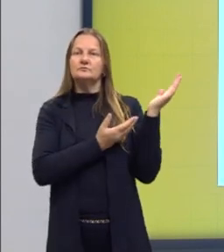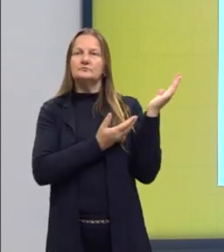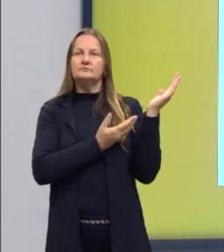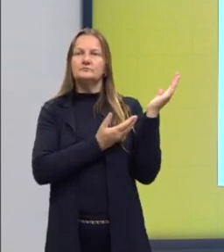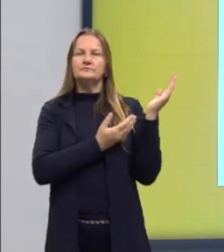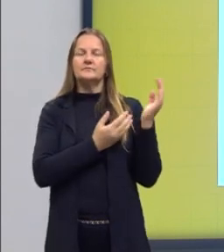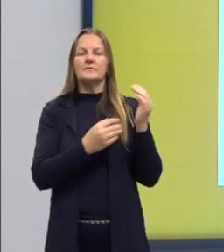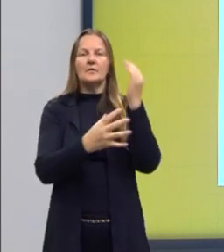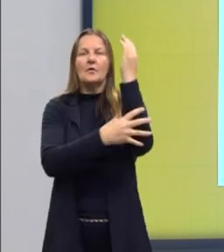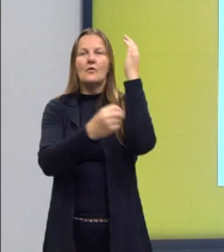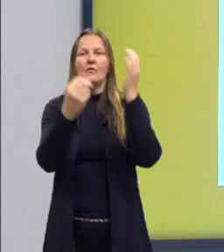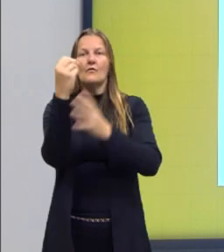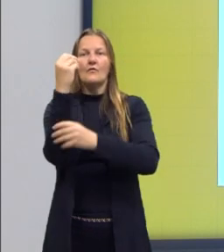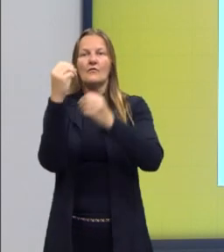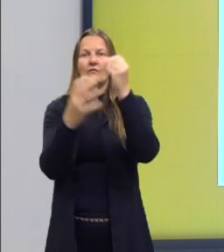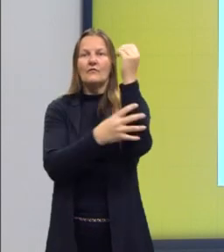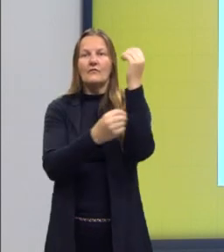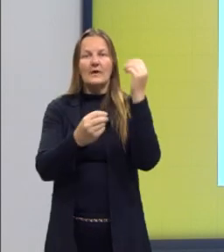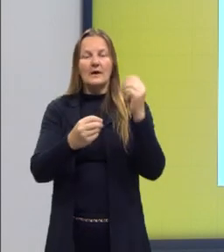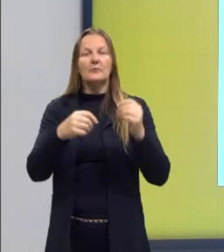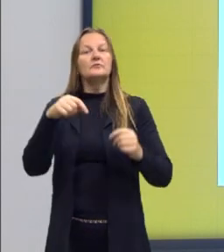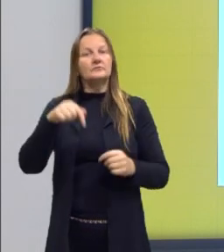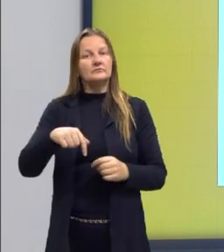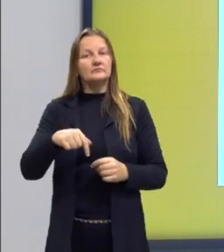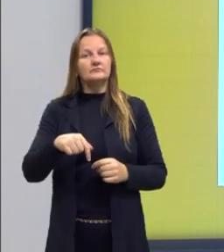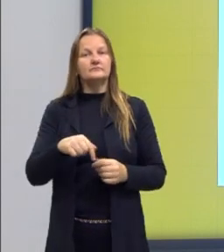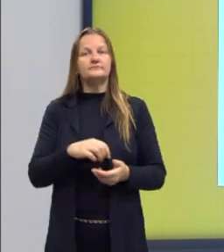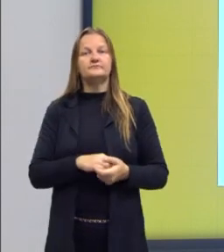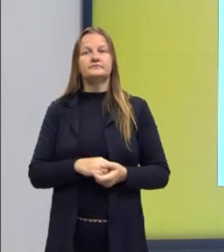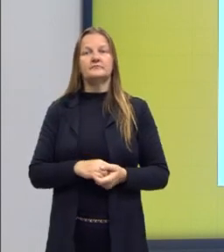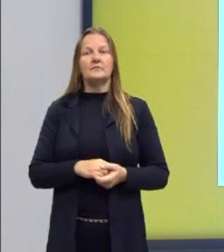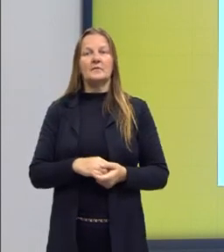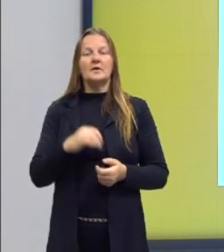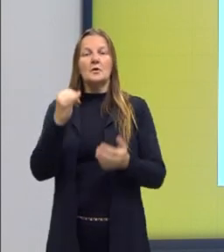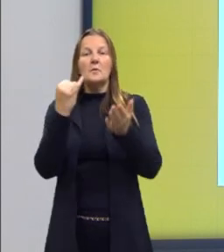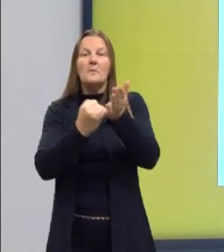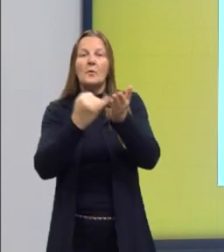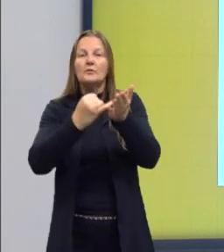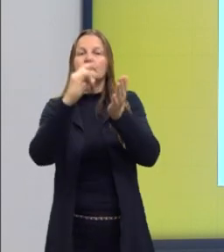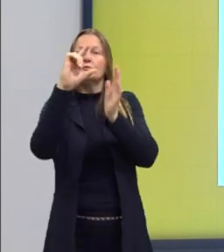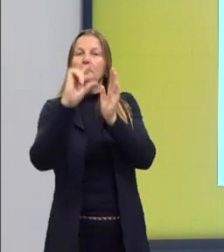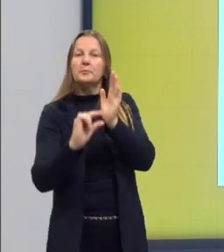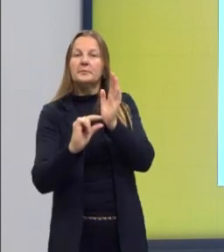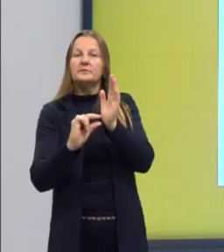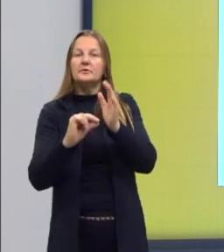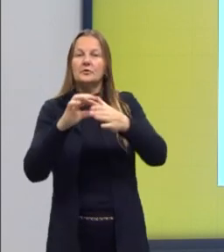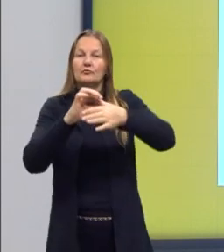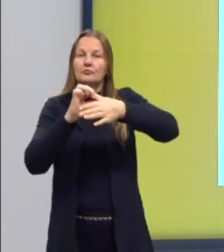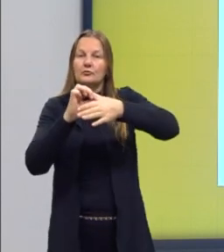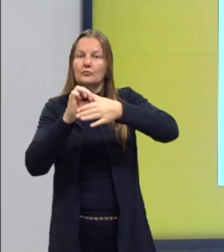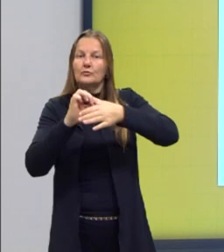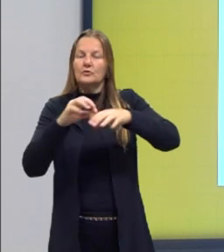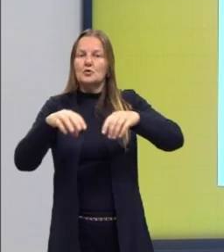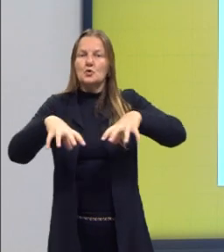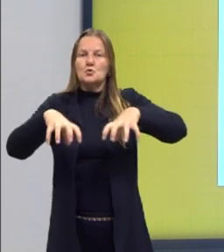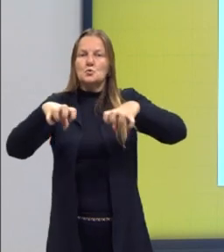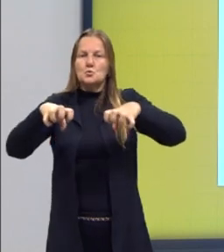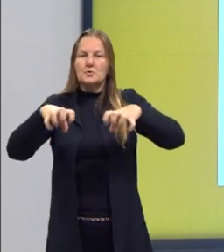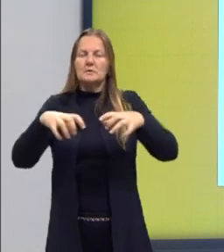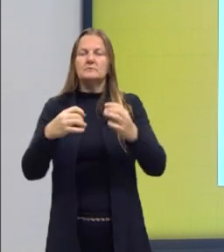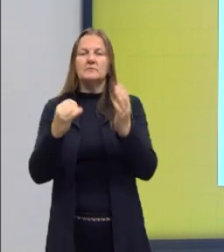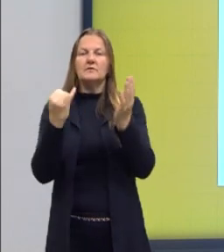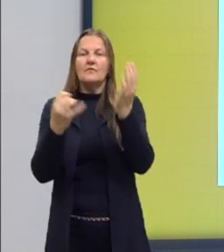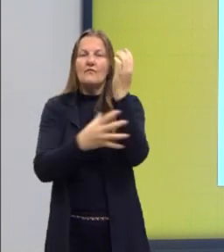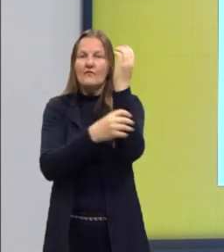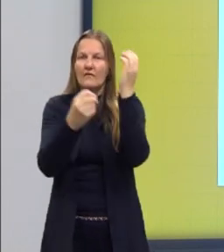dos farrapos. Os farrapos queriam um imposto menor para o charque. Junto com os farrapos,